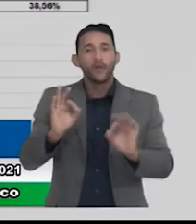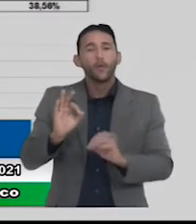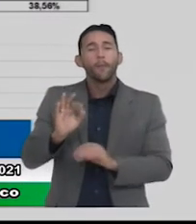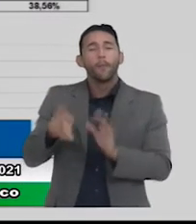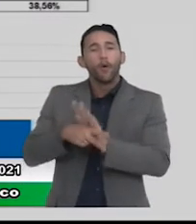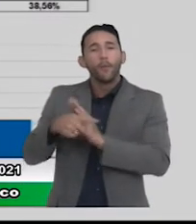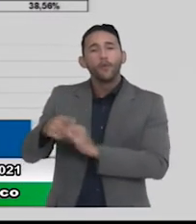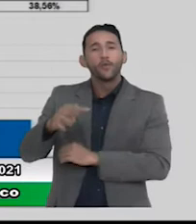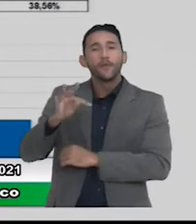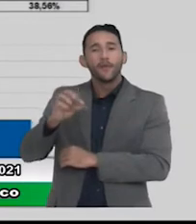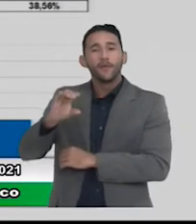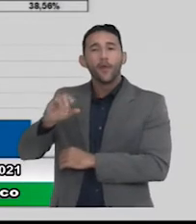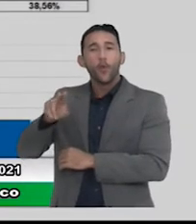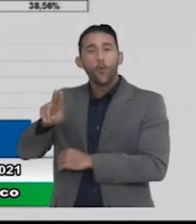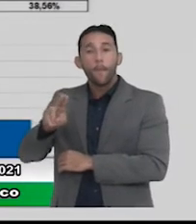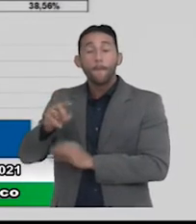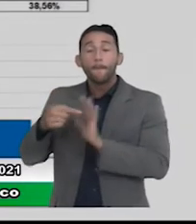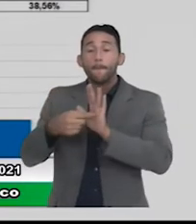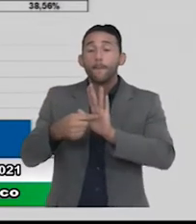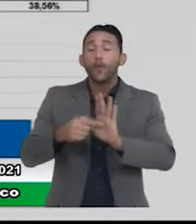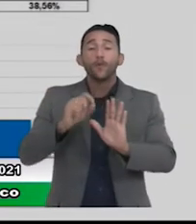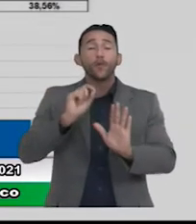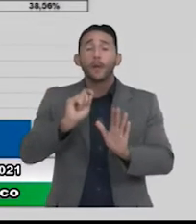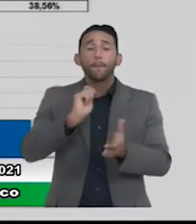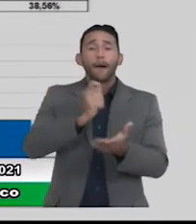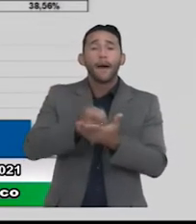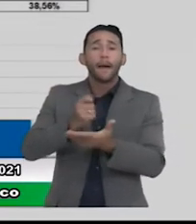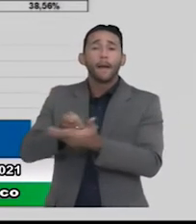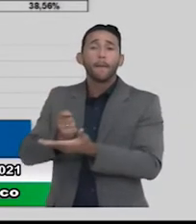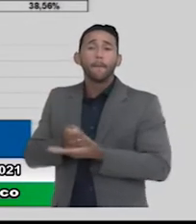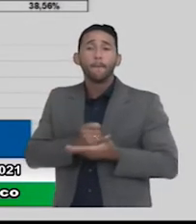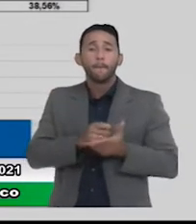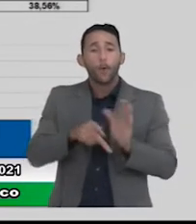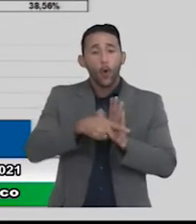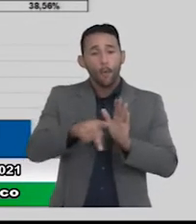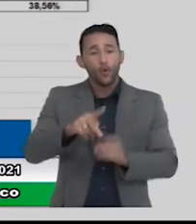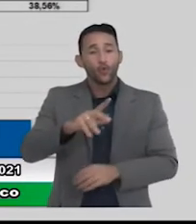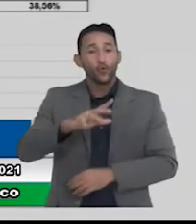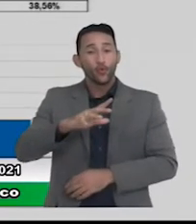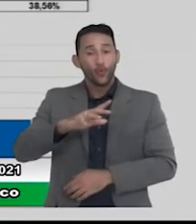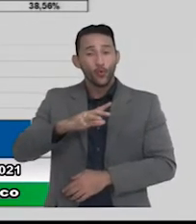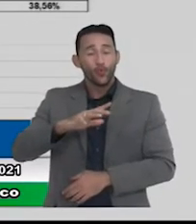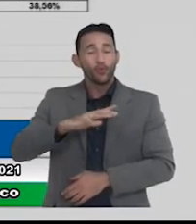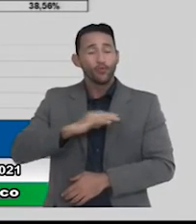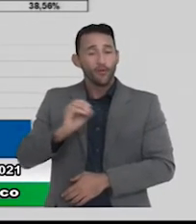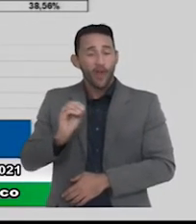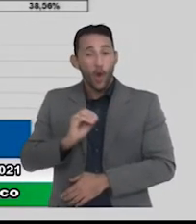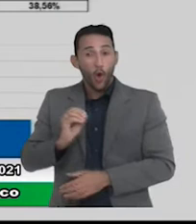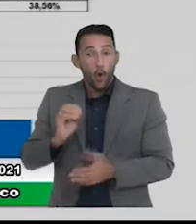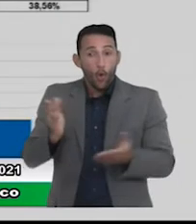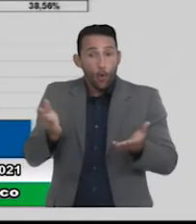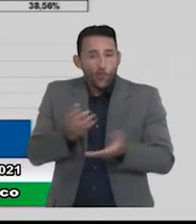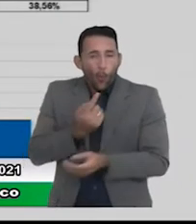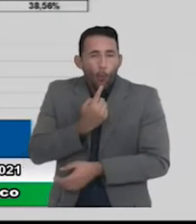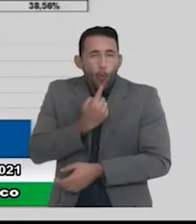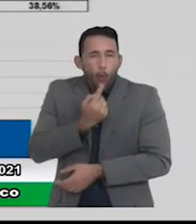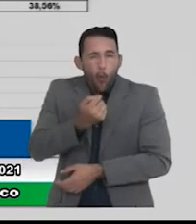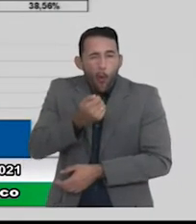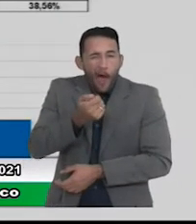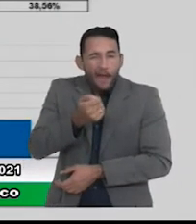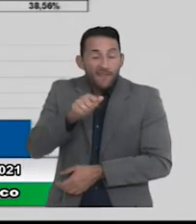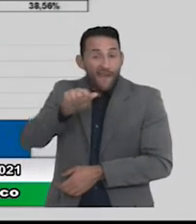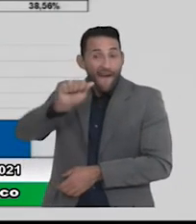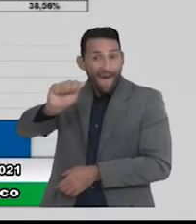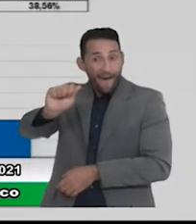capacidade de pagamento dos municípios então nós estamos pertíssimo da letra A nós somos B mais hoje e a gente por muito